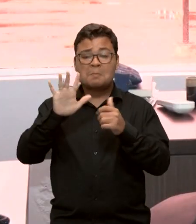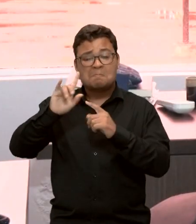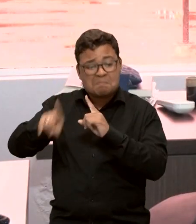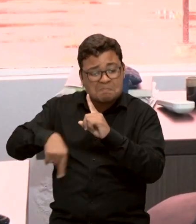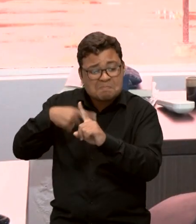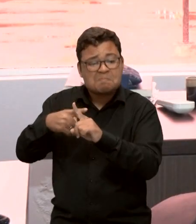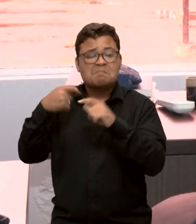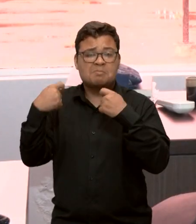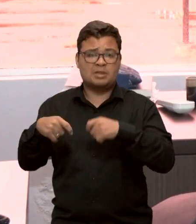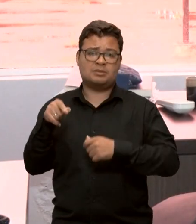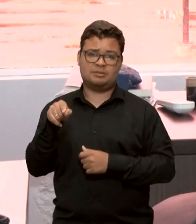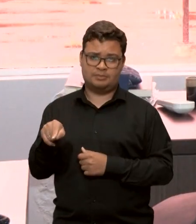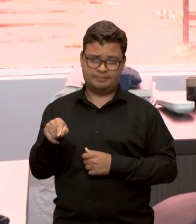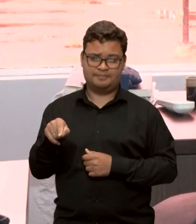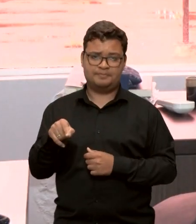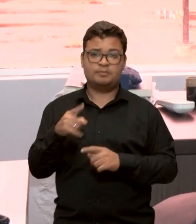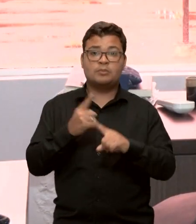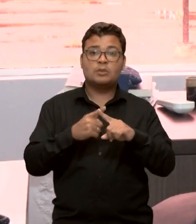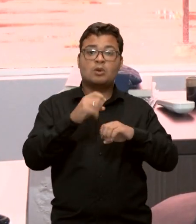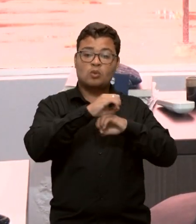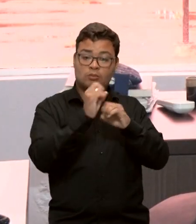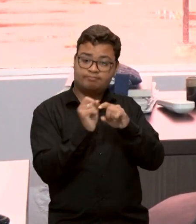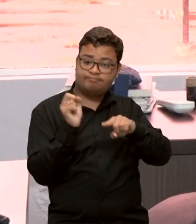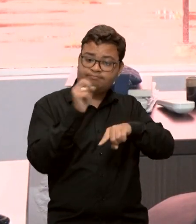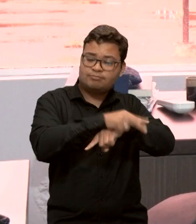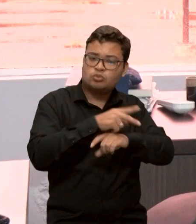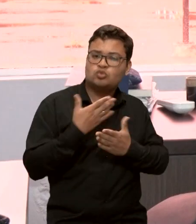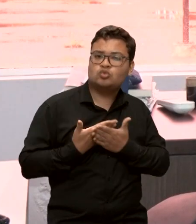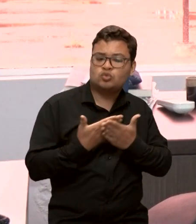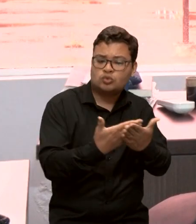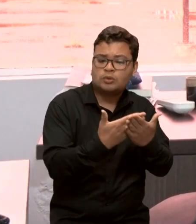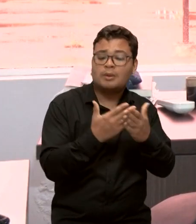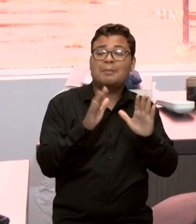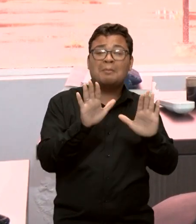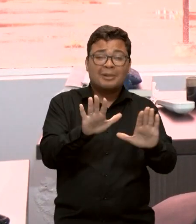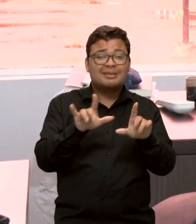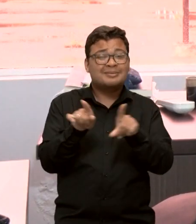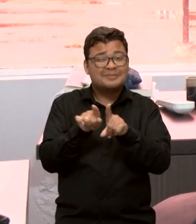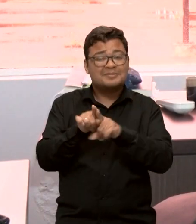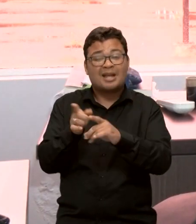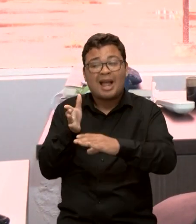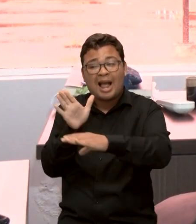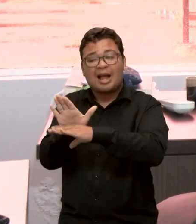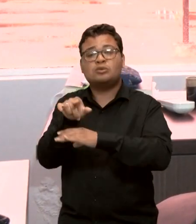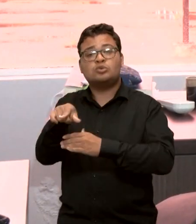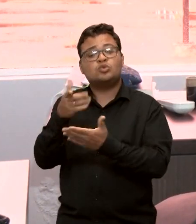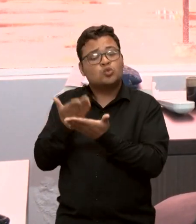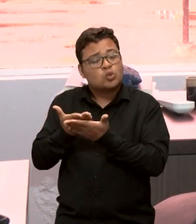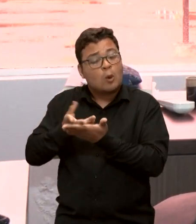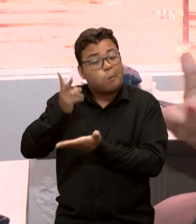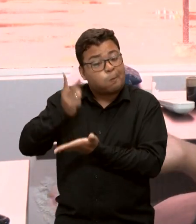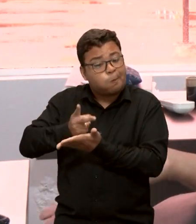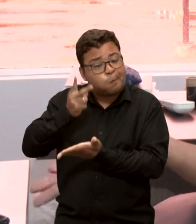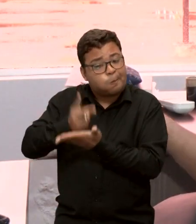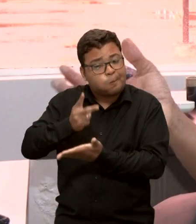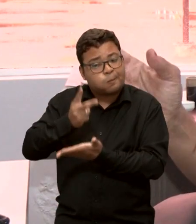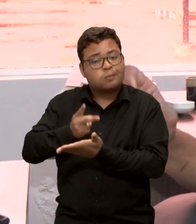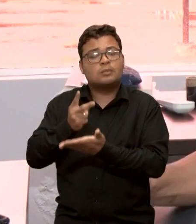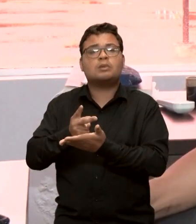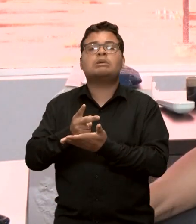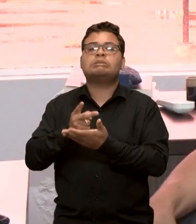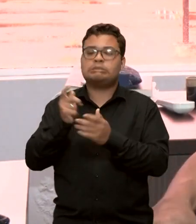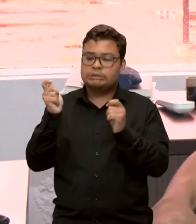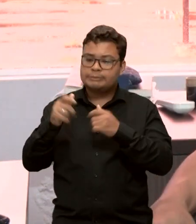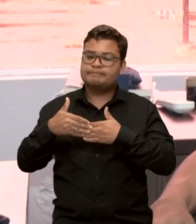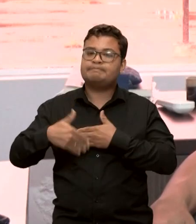entrada dele na universidade, se a gente não oferecer condições para que ele possa permanecer e ter êxito em sua